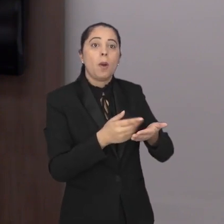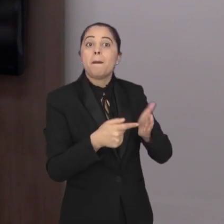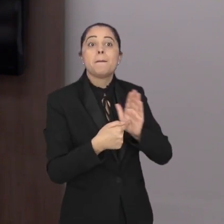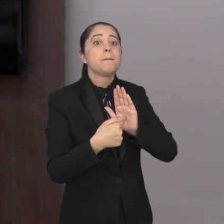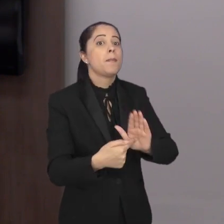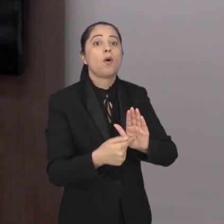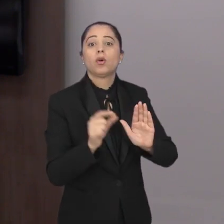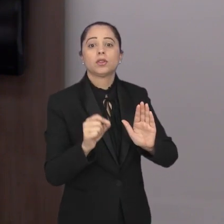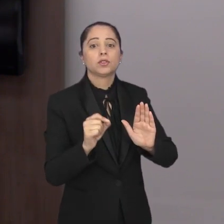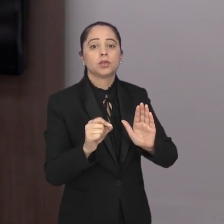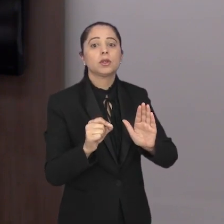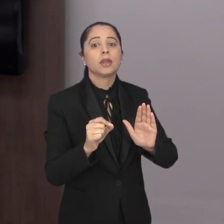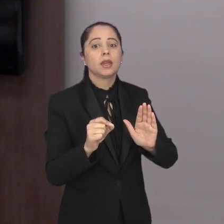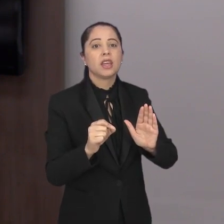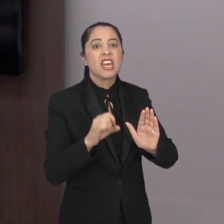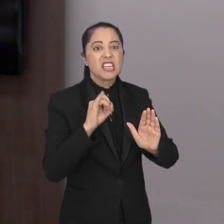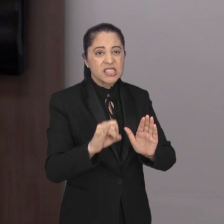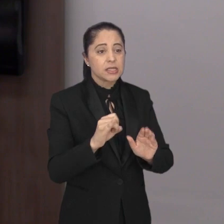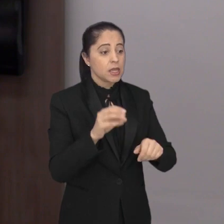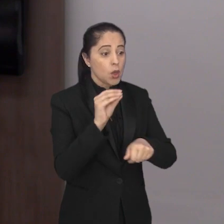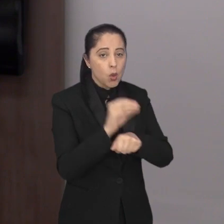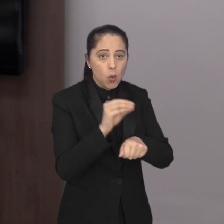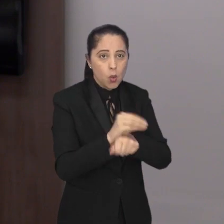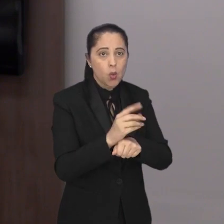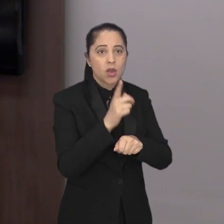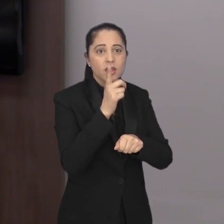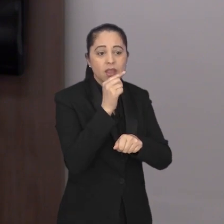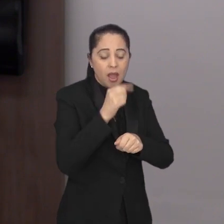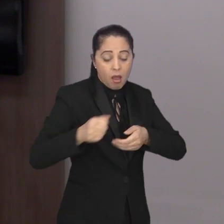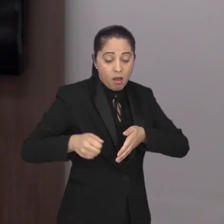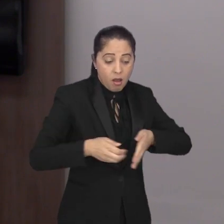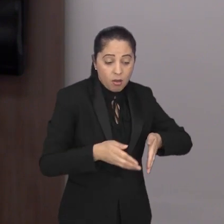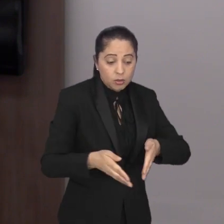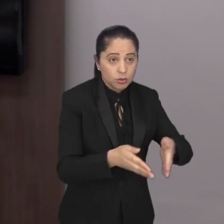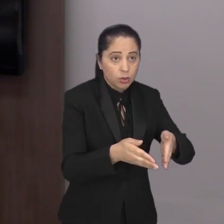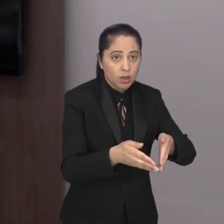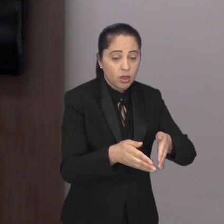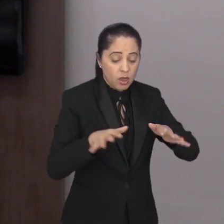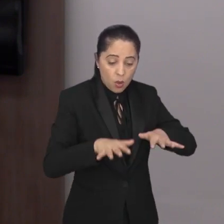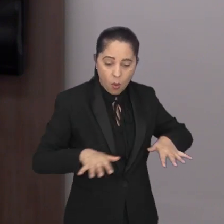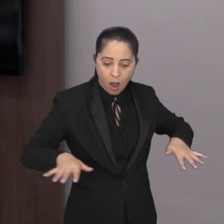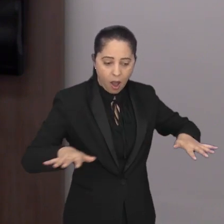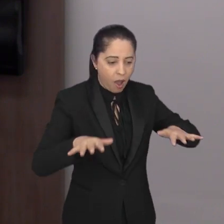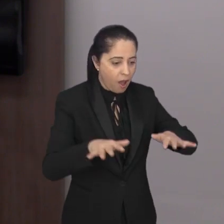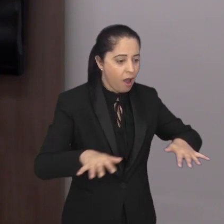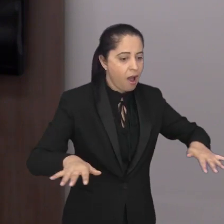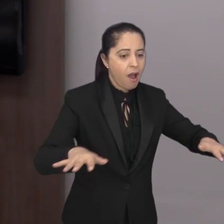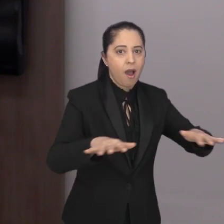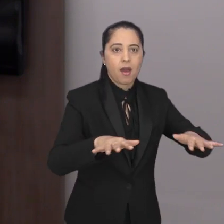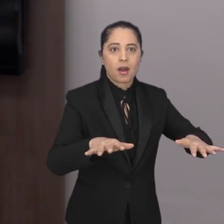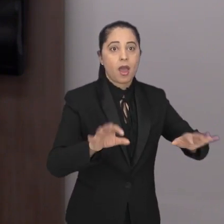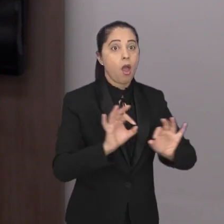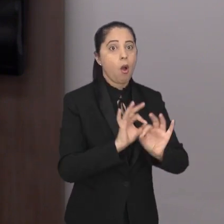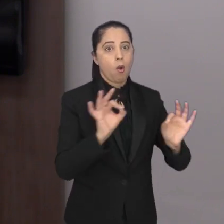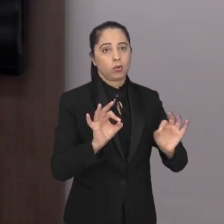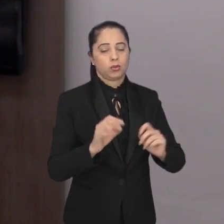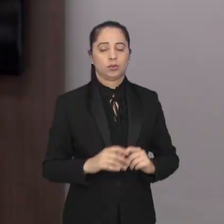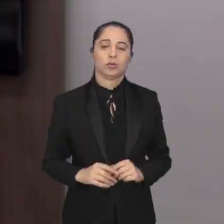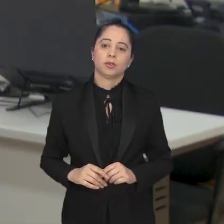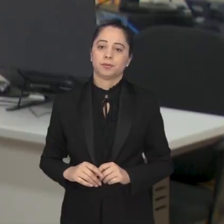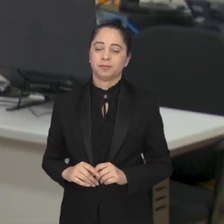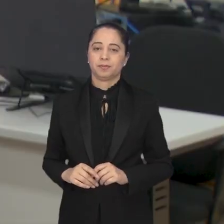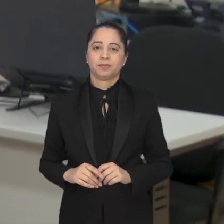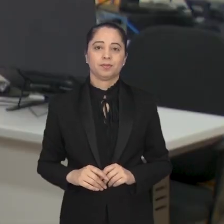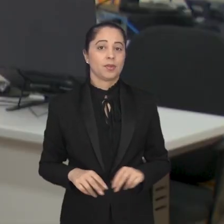isso e para evidenciar que existe um ganho de áreas hoje que estão vegetadas em função do